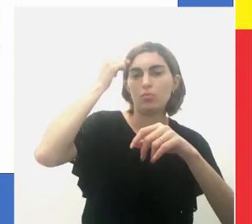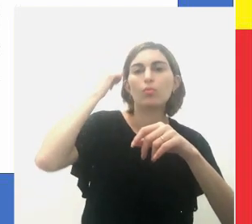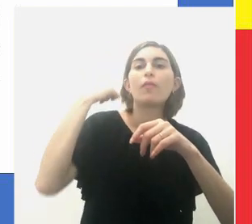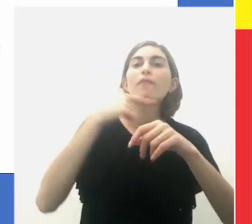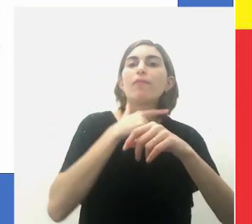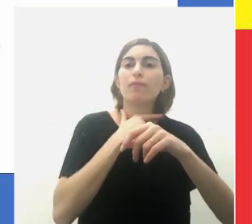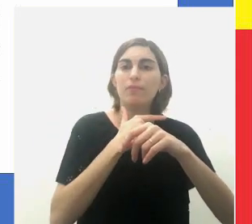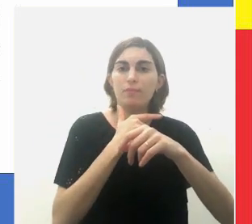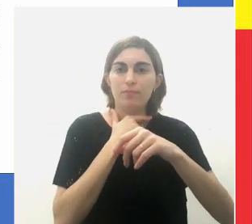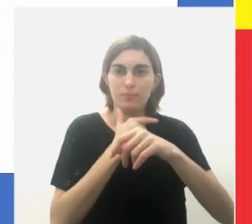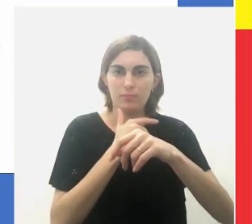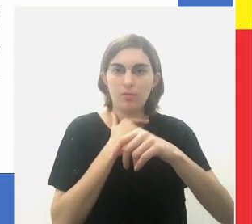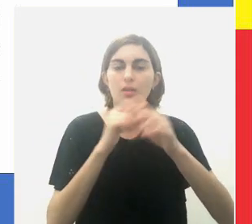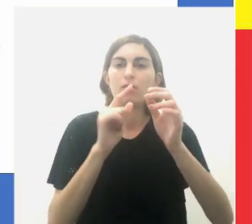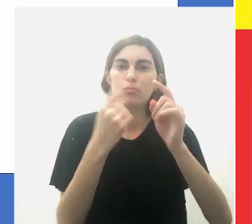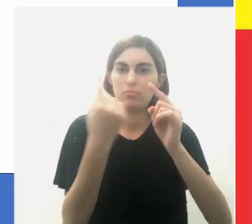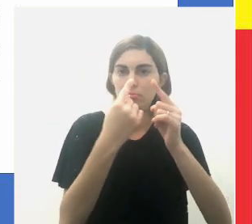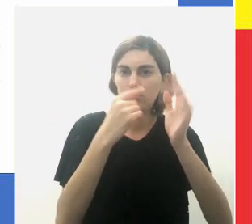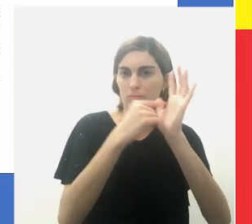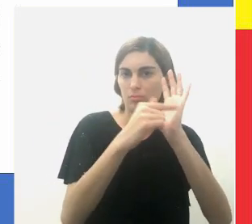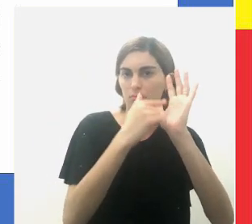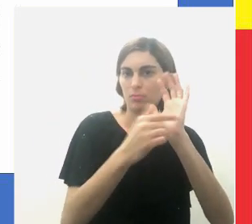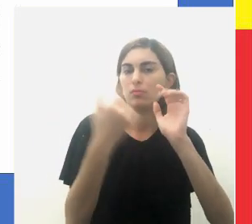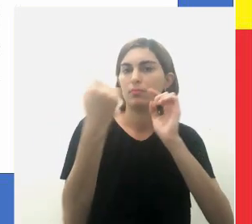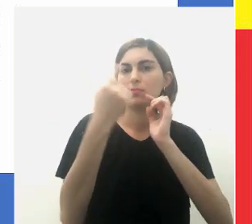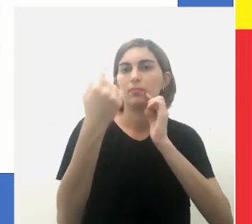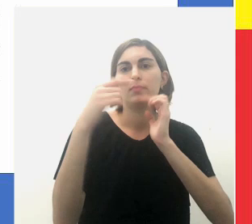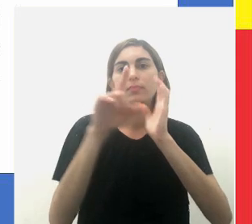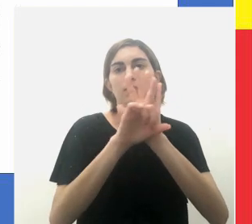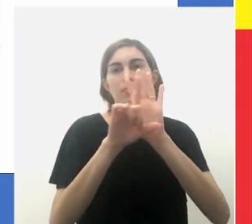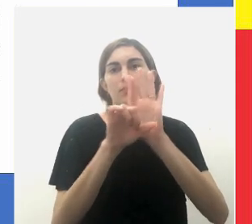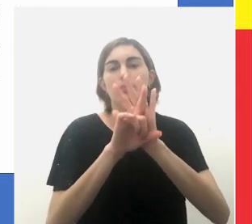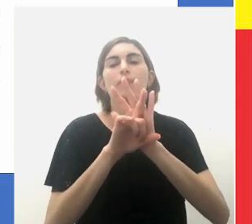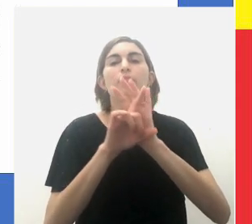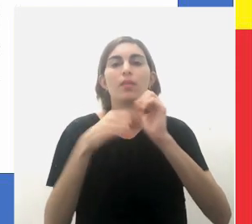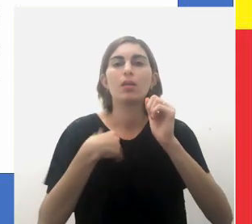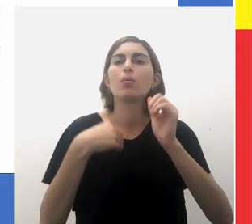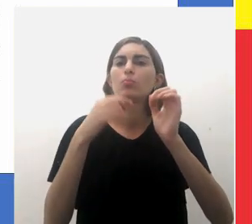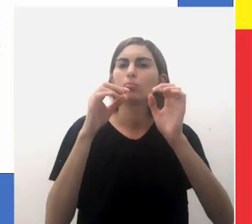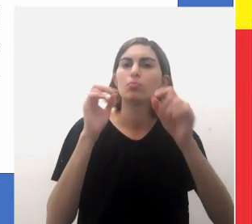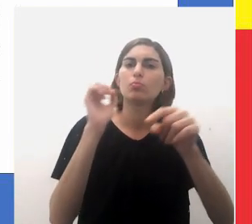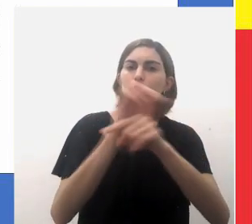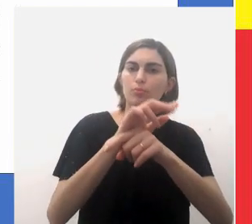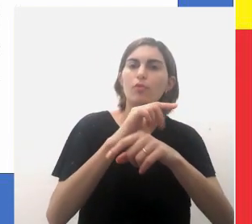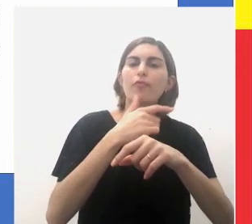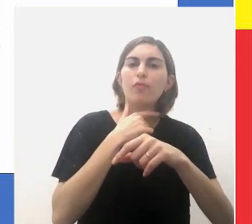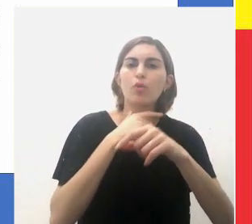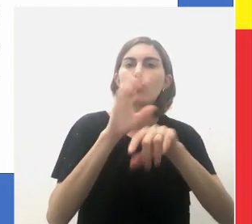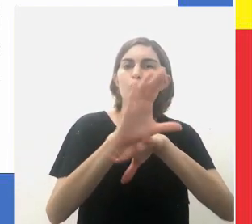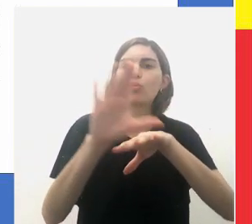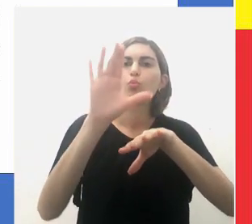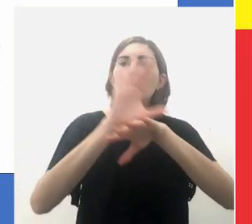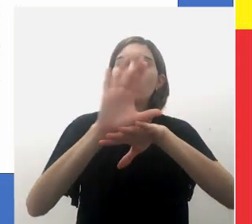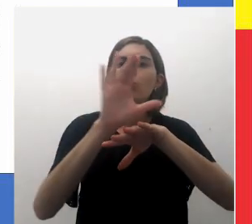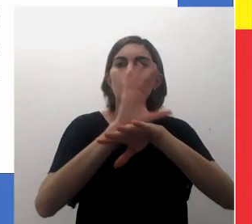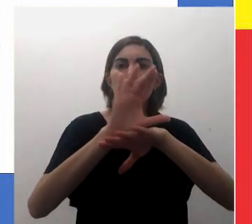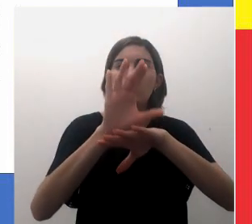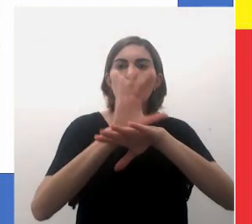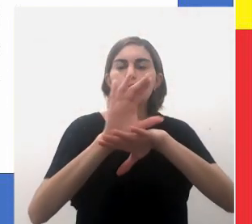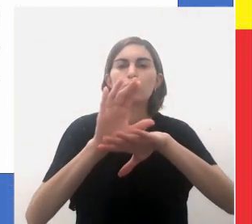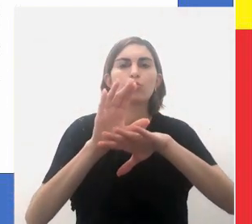superior, vagas de que trata o artigo primeiro, desta lei, serão preenchidas por curso